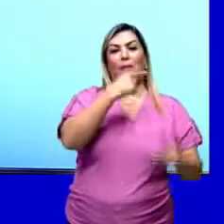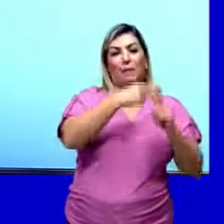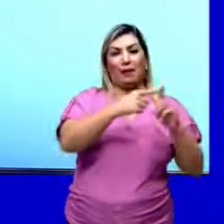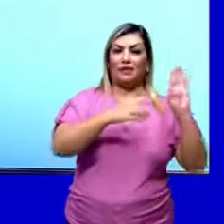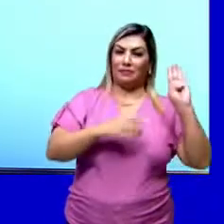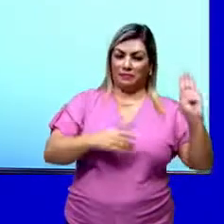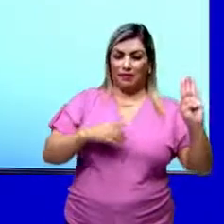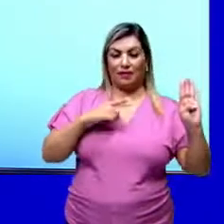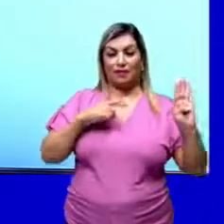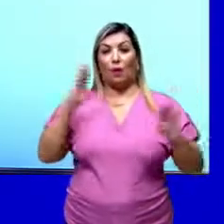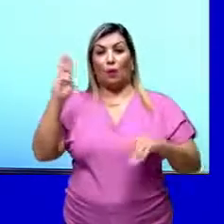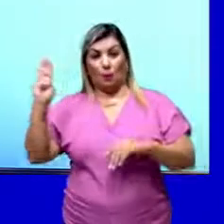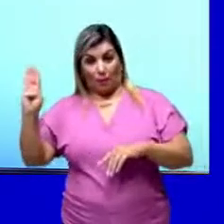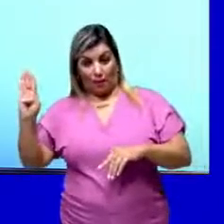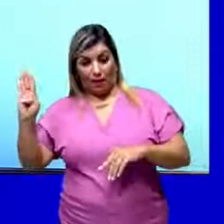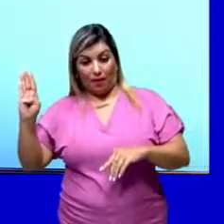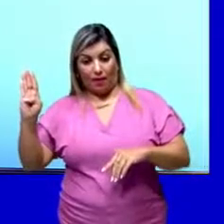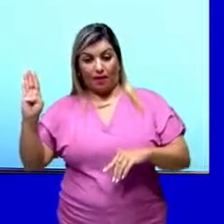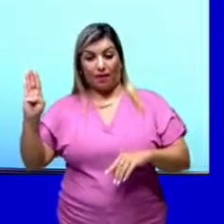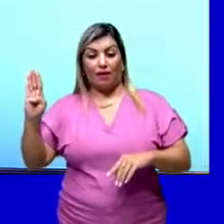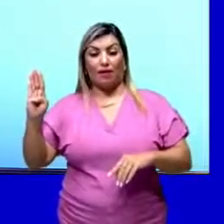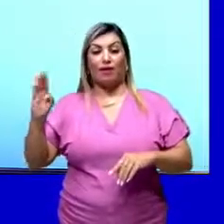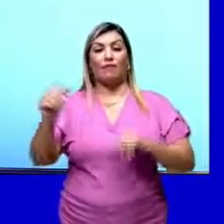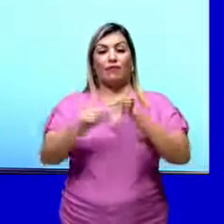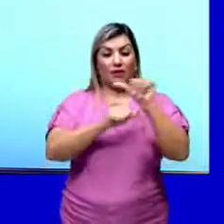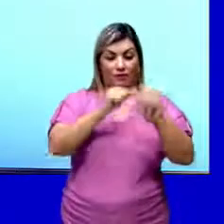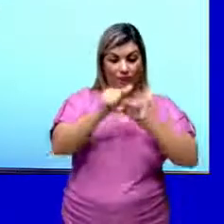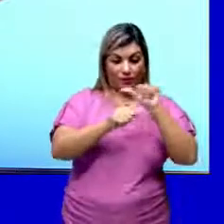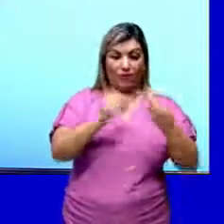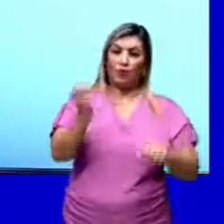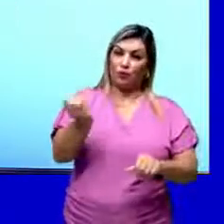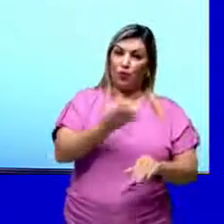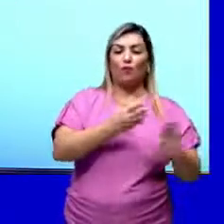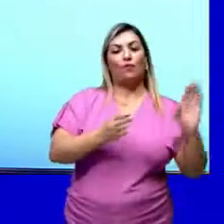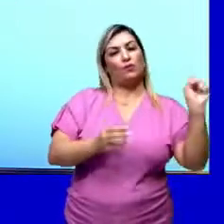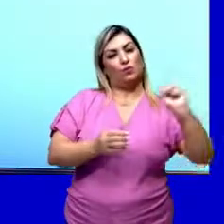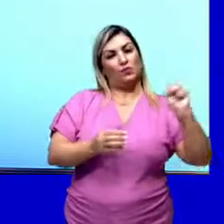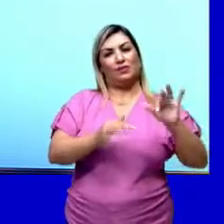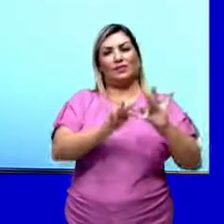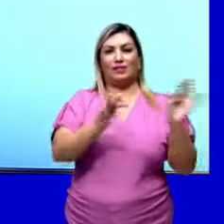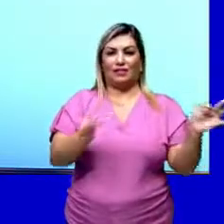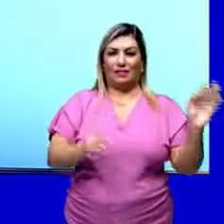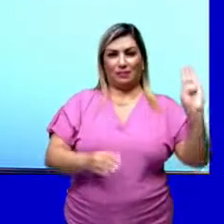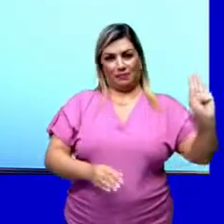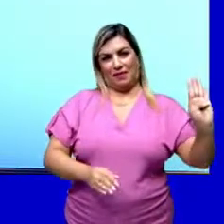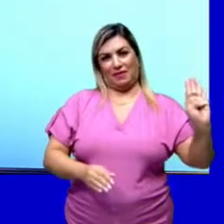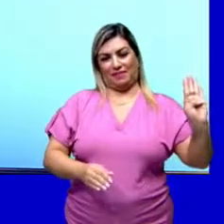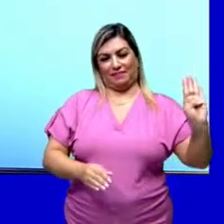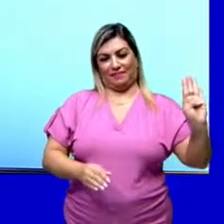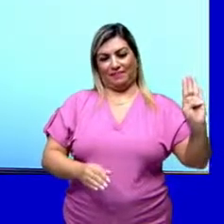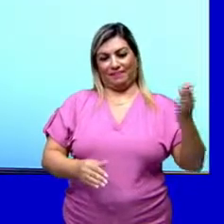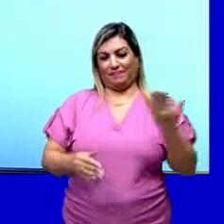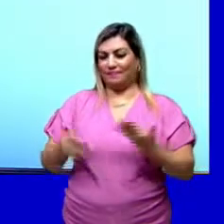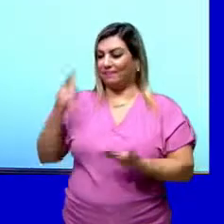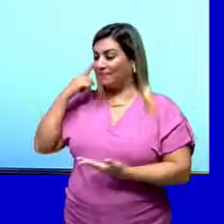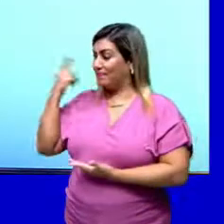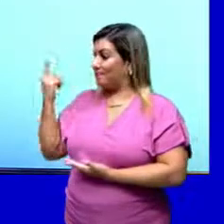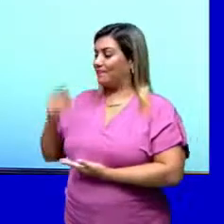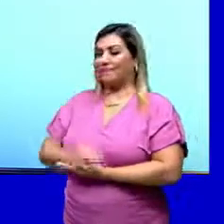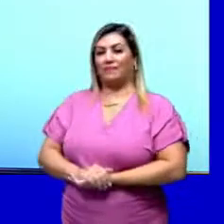O B que foi deslocado, ele vai tornar a nova substância simples. Tá certo?